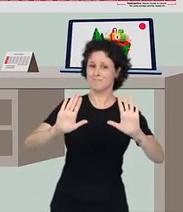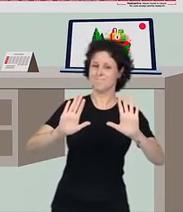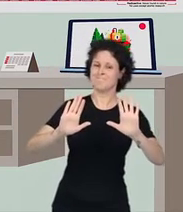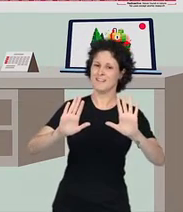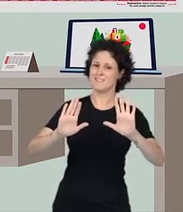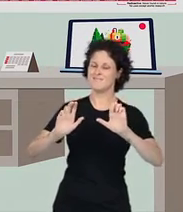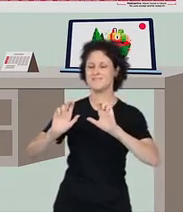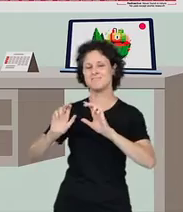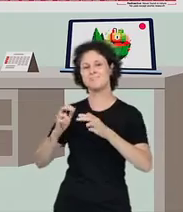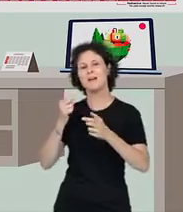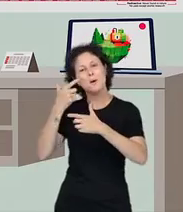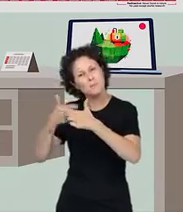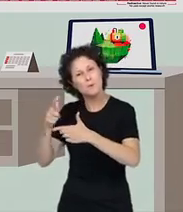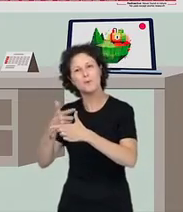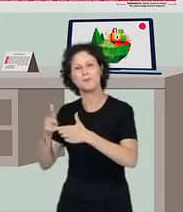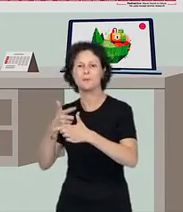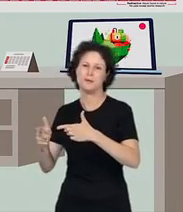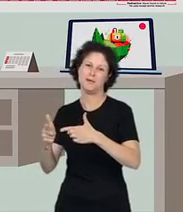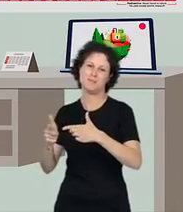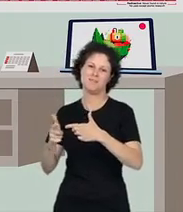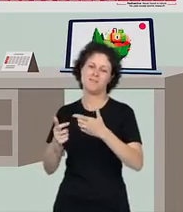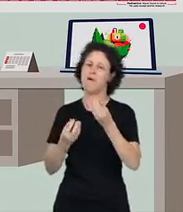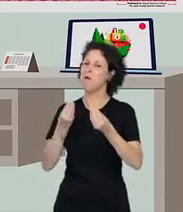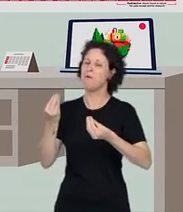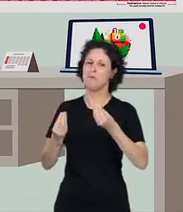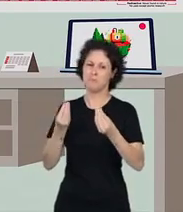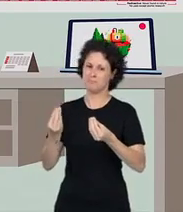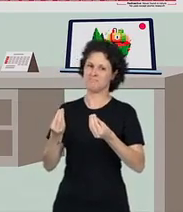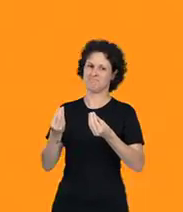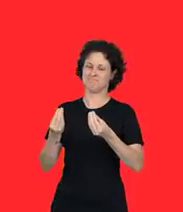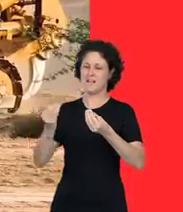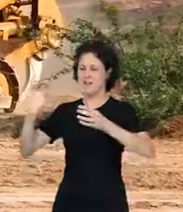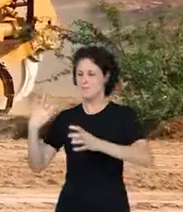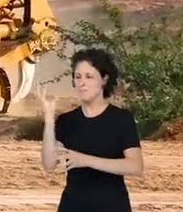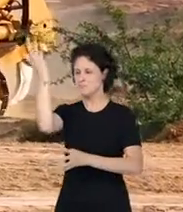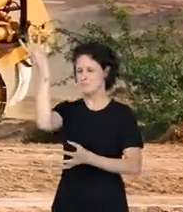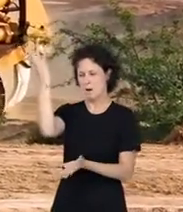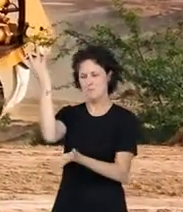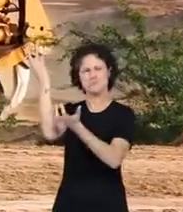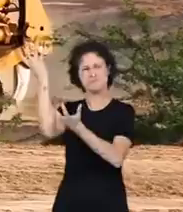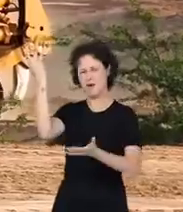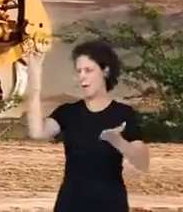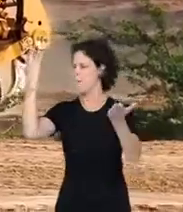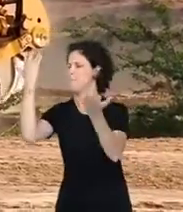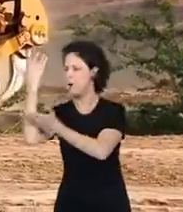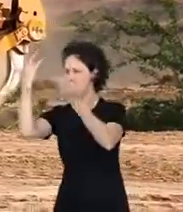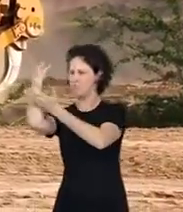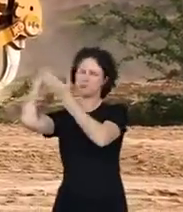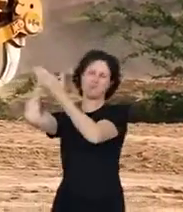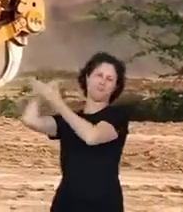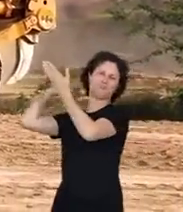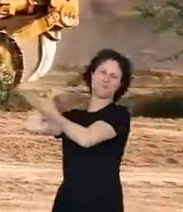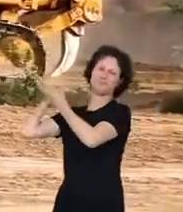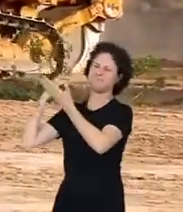agricultura e da pecuária muda a natureza e traz problemas ambientais. Essas atividades ocupam áreas em que a